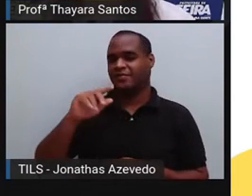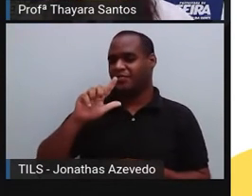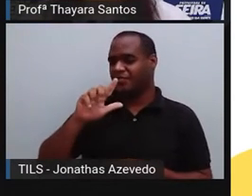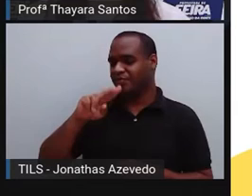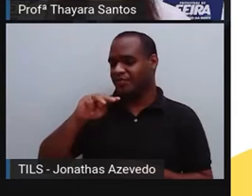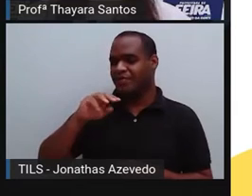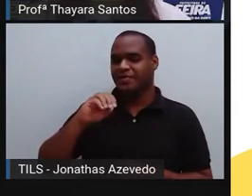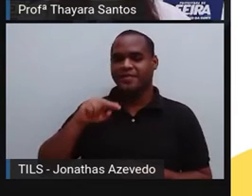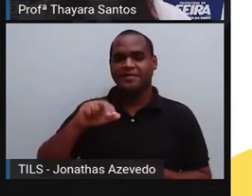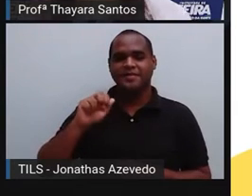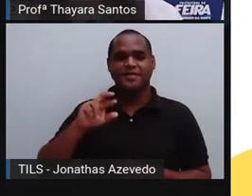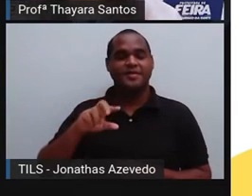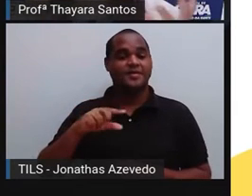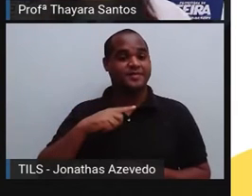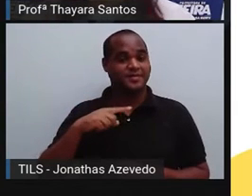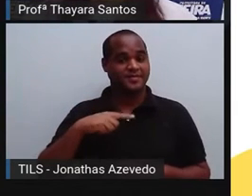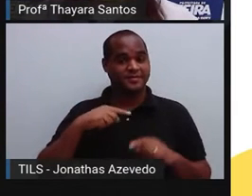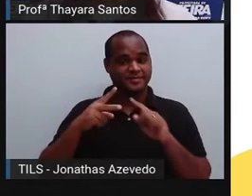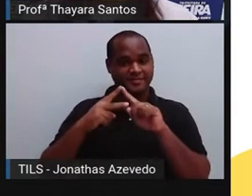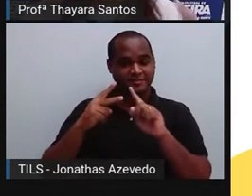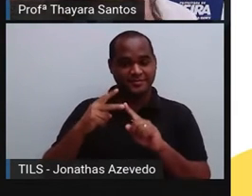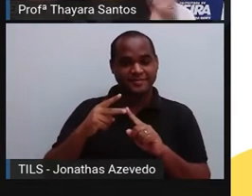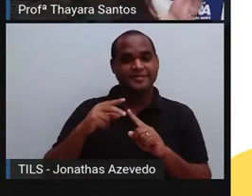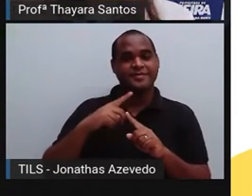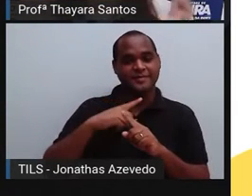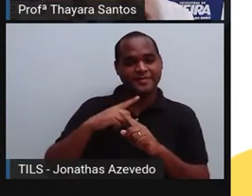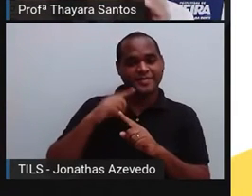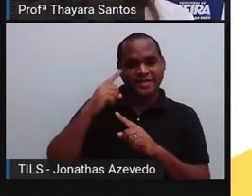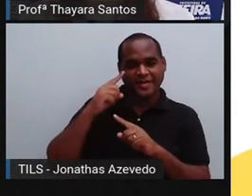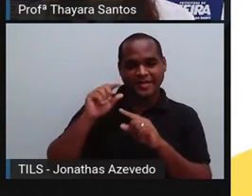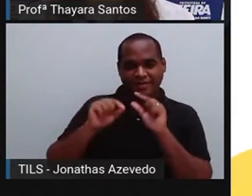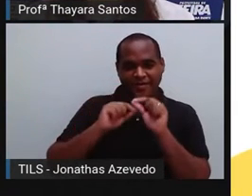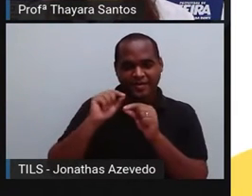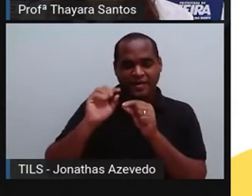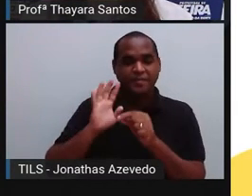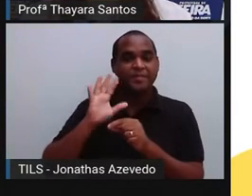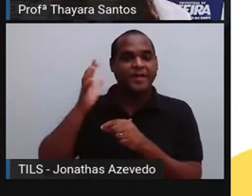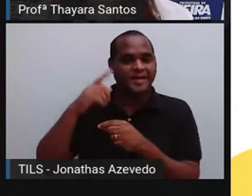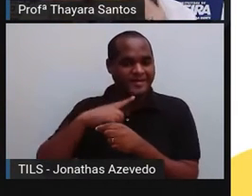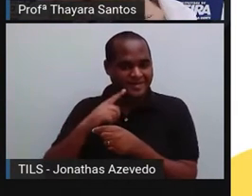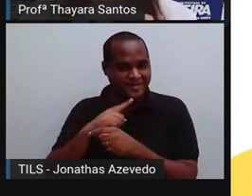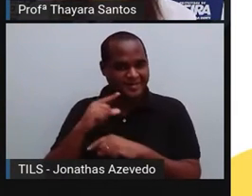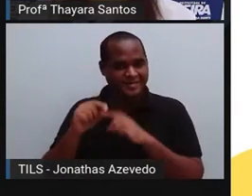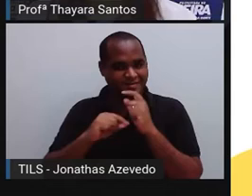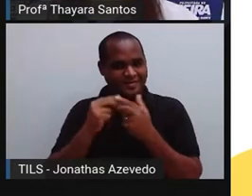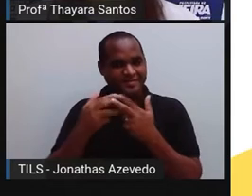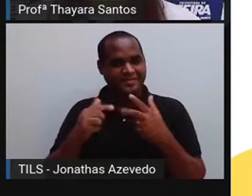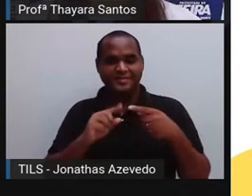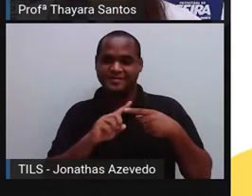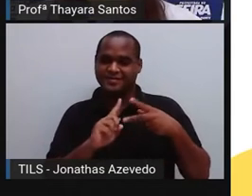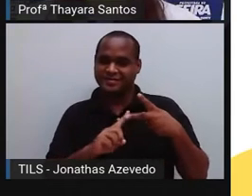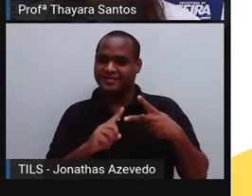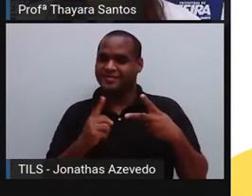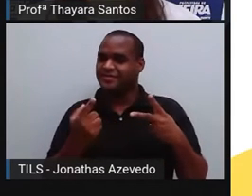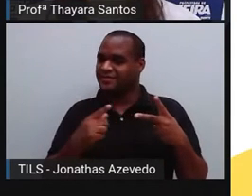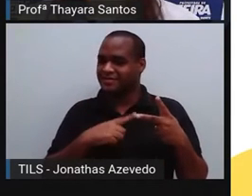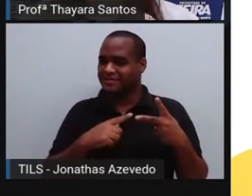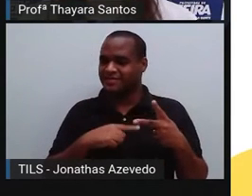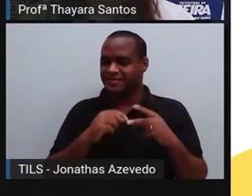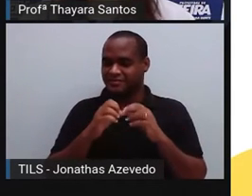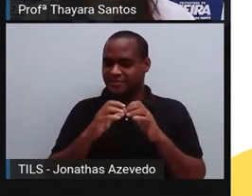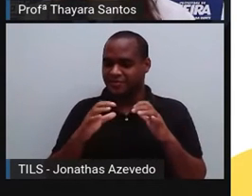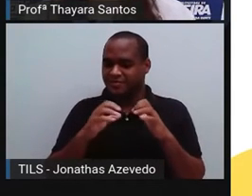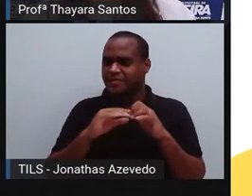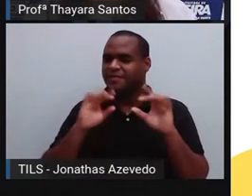ela é exclusiva entre coração e pulmão. Então, ela só acontece ali entre o coração e o pulmão. E ela é um tipo de circulação muito especial.